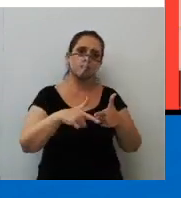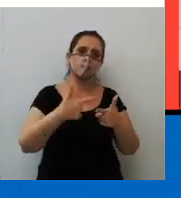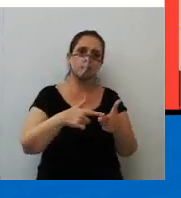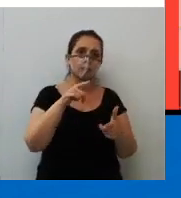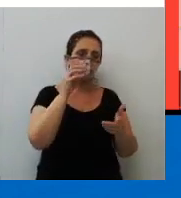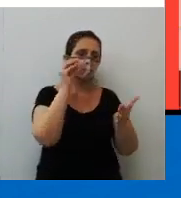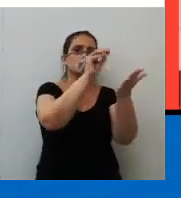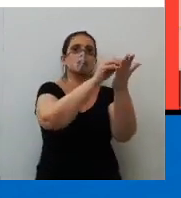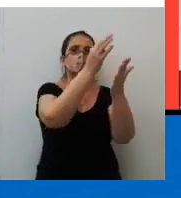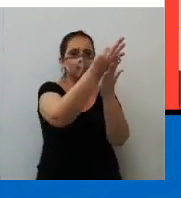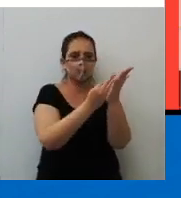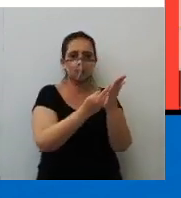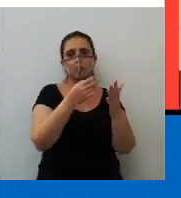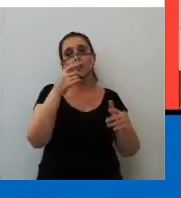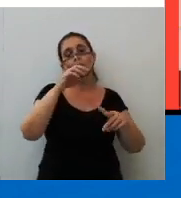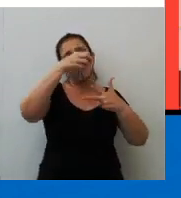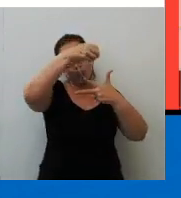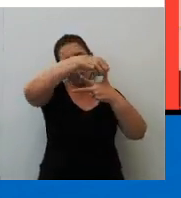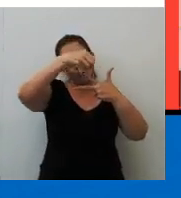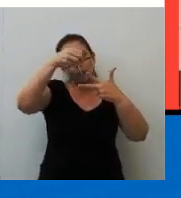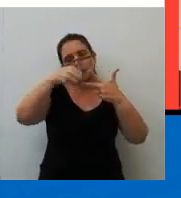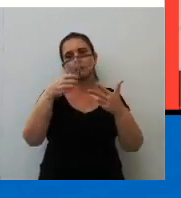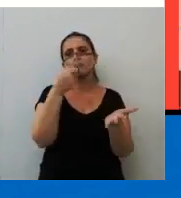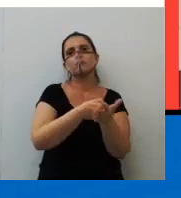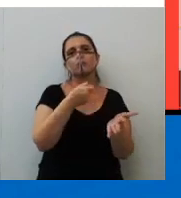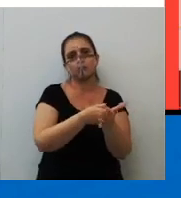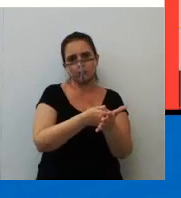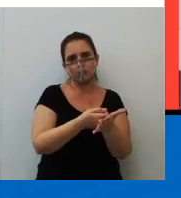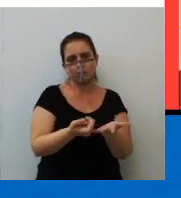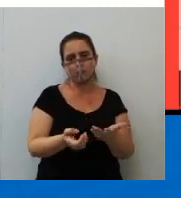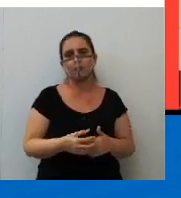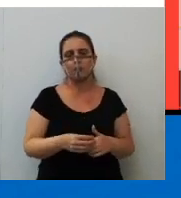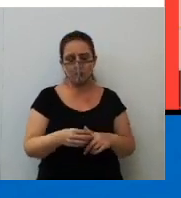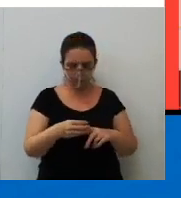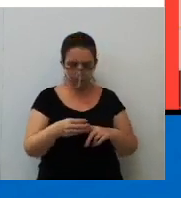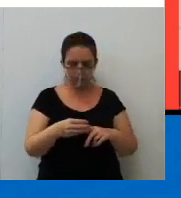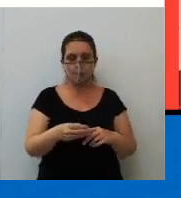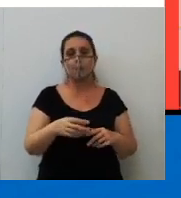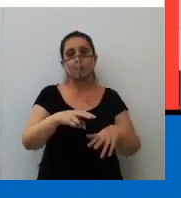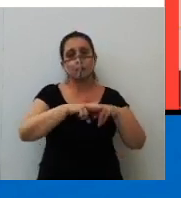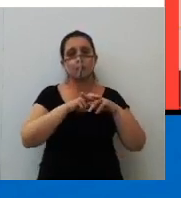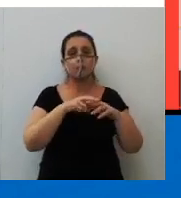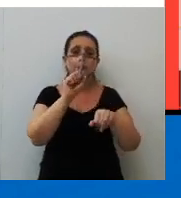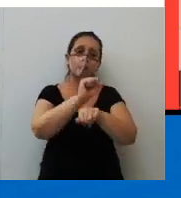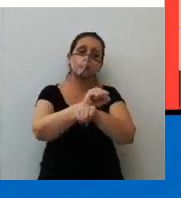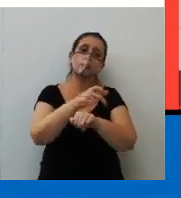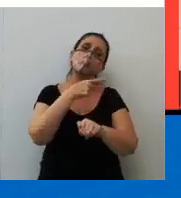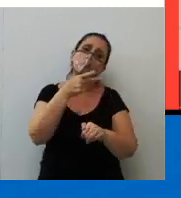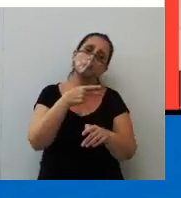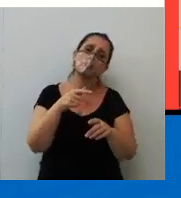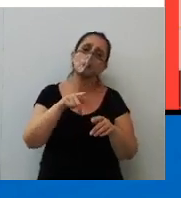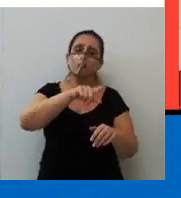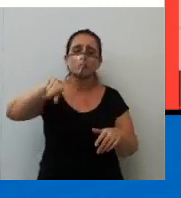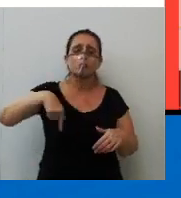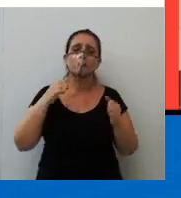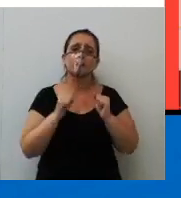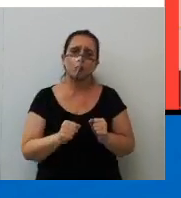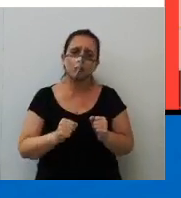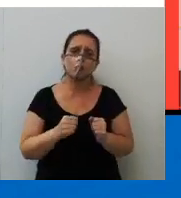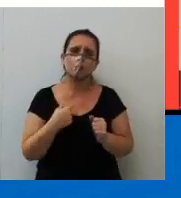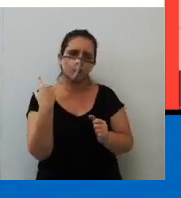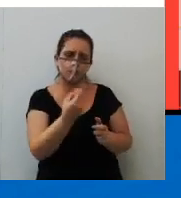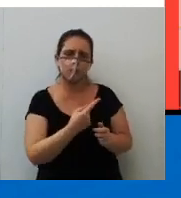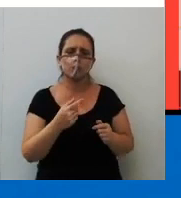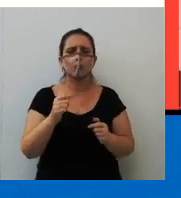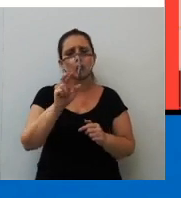problema. O Enem exige isso da gente. Conclusão. Por isso que eu parei um pouquinho pra falar. Porque a gente pode utilizar as